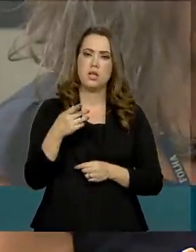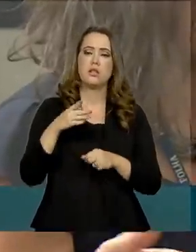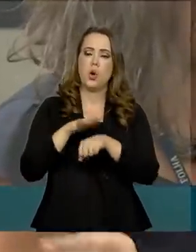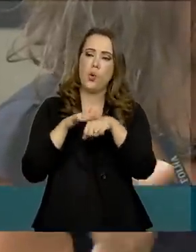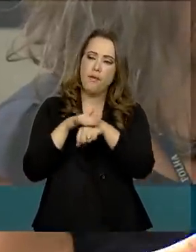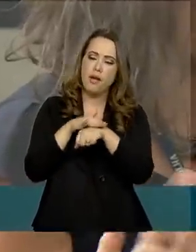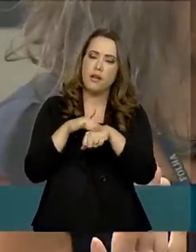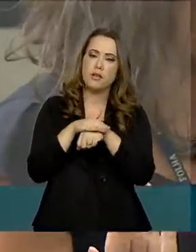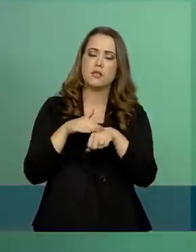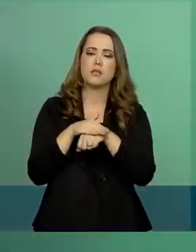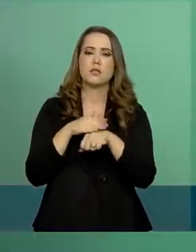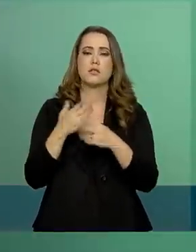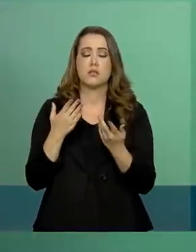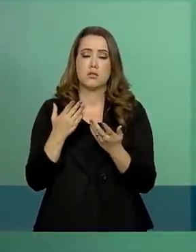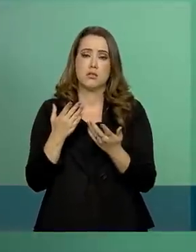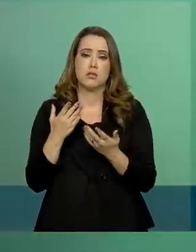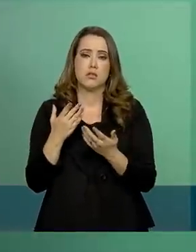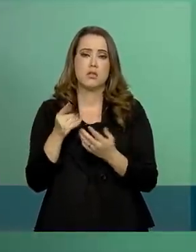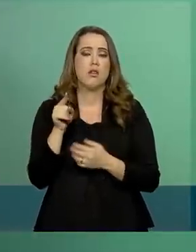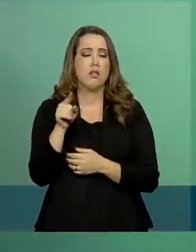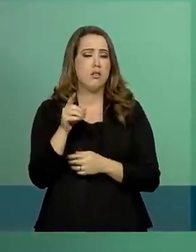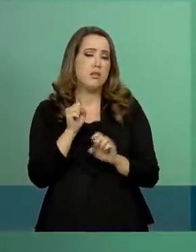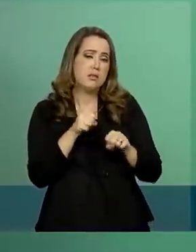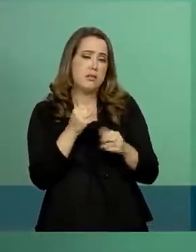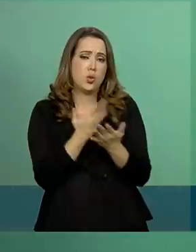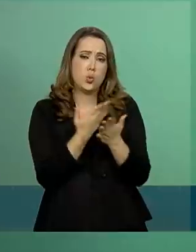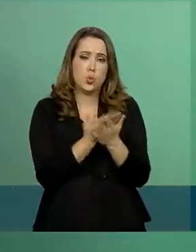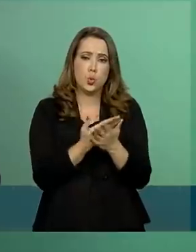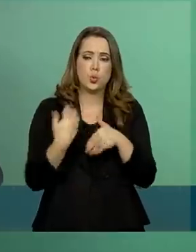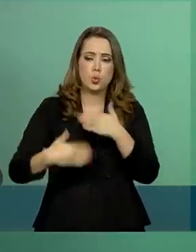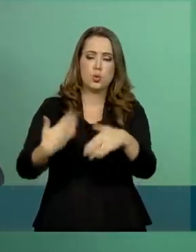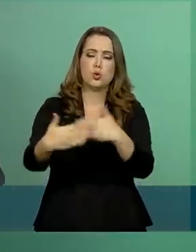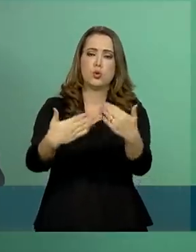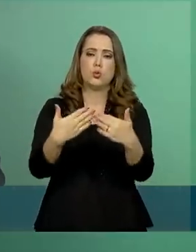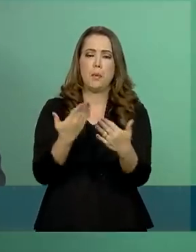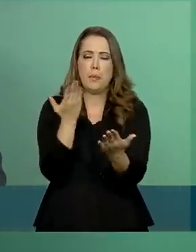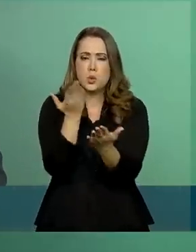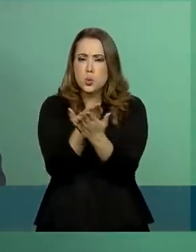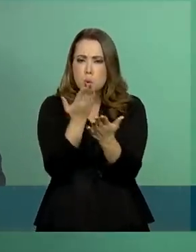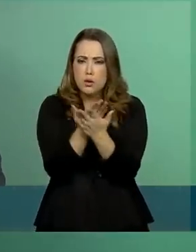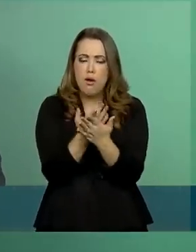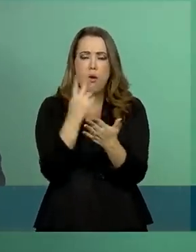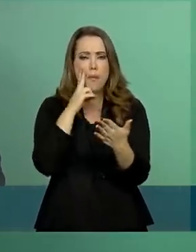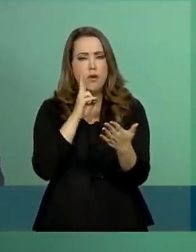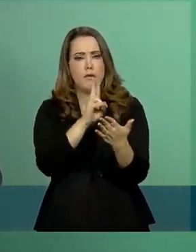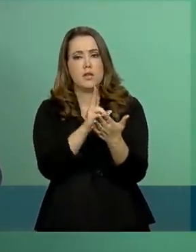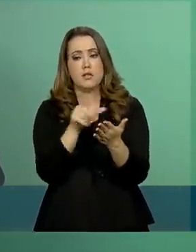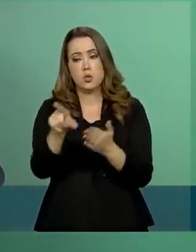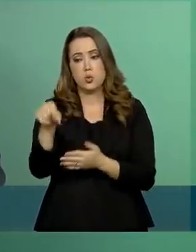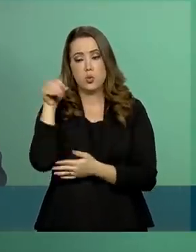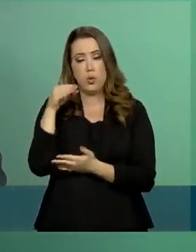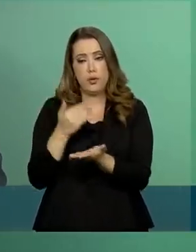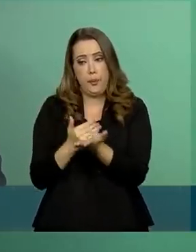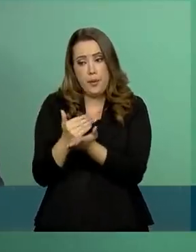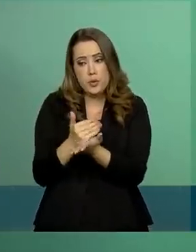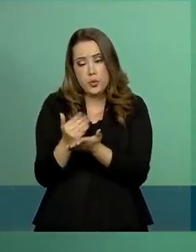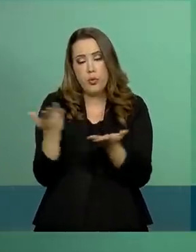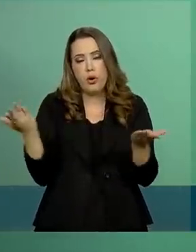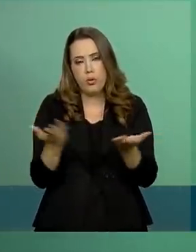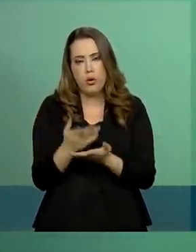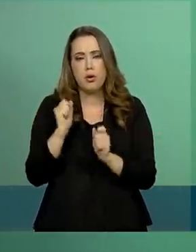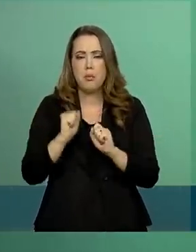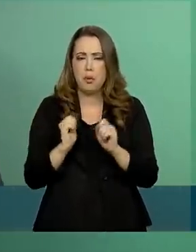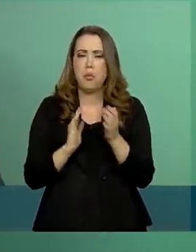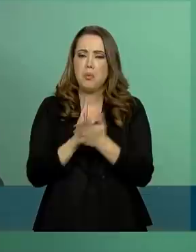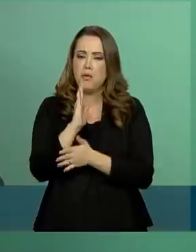negociações para que ele... Estudos prosseguem no sentido de analisar se esta decisão inicial do nosso presidente deve ser referendada